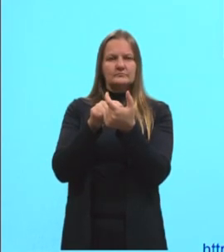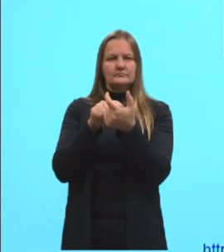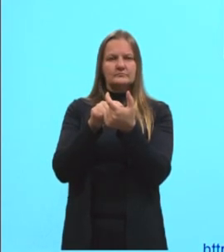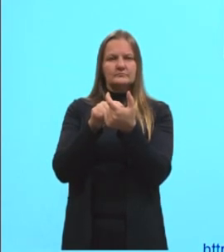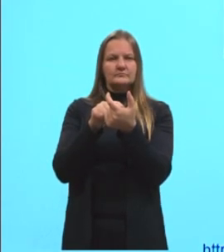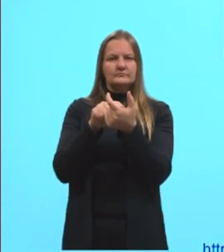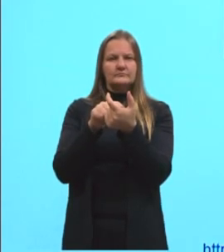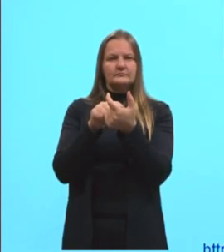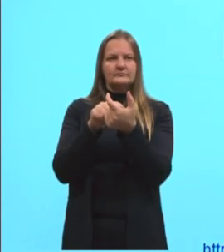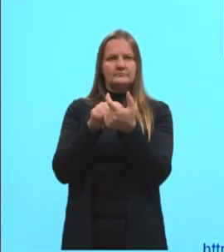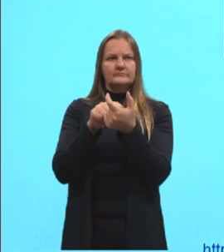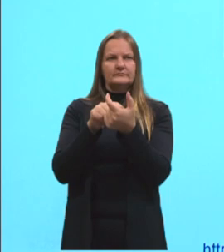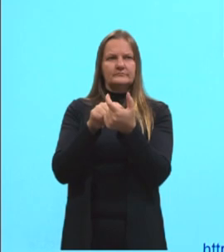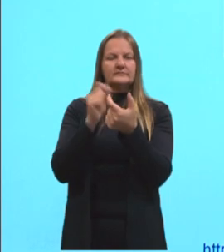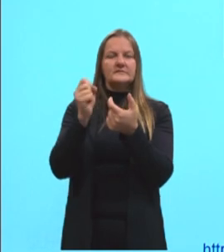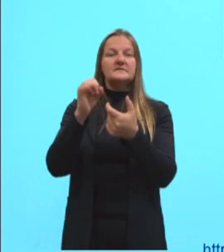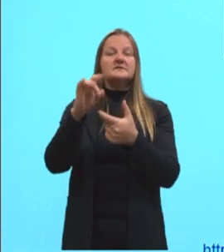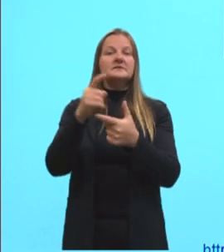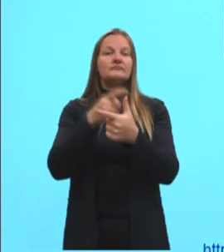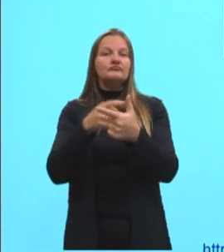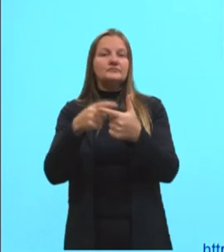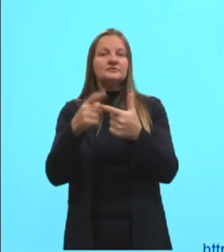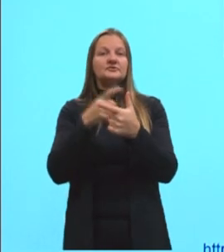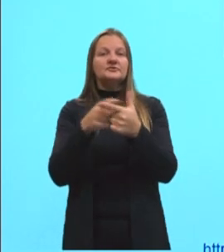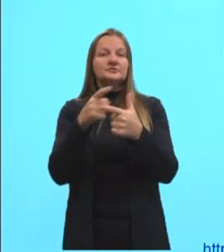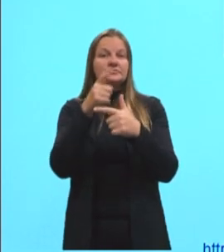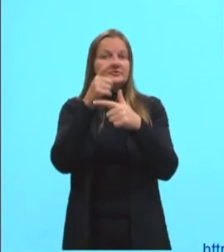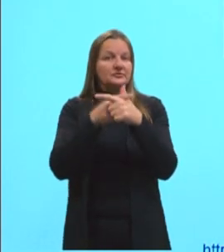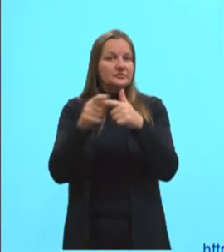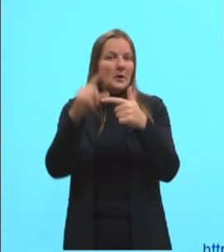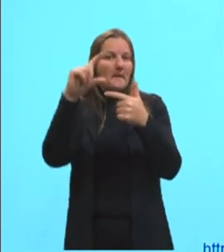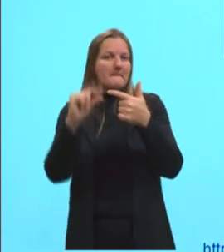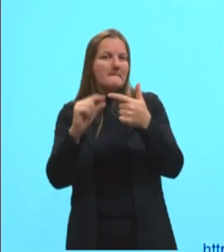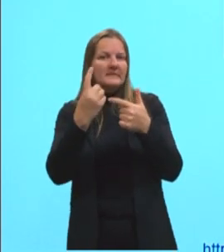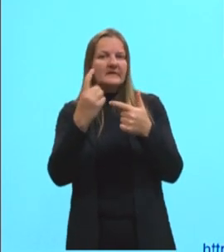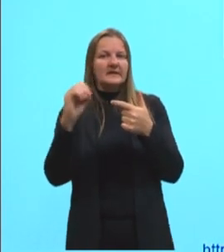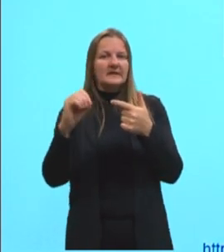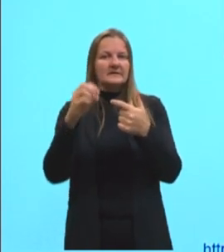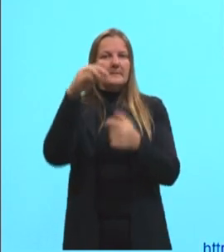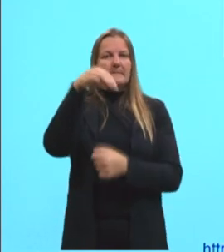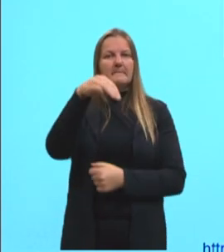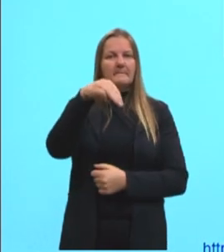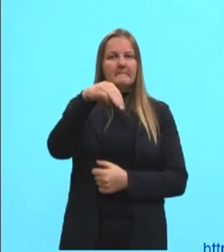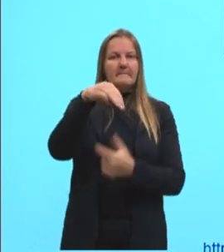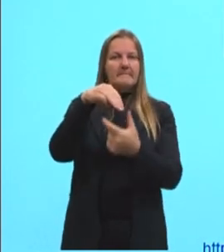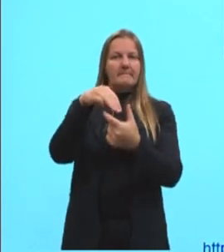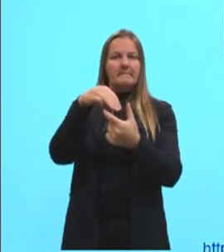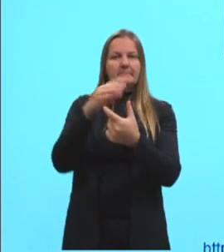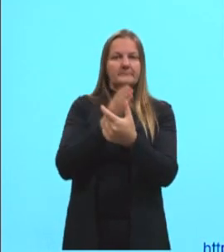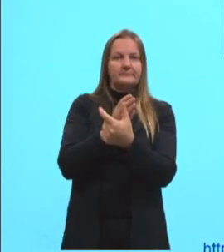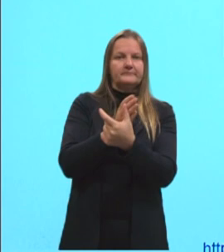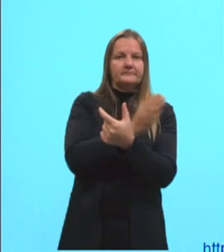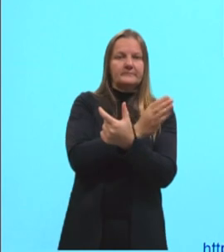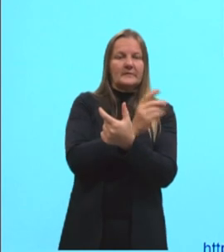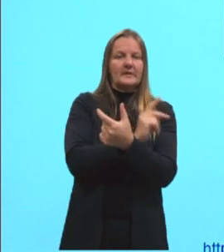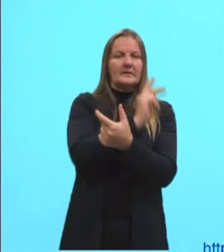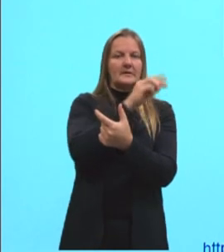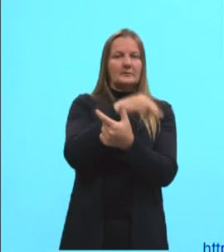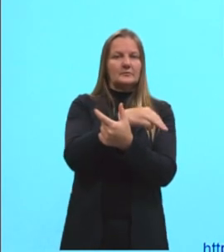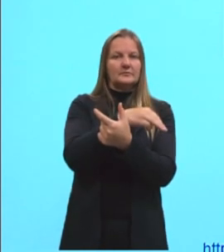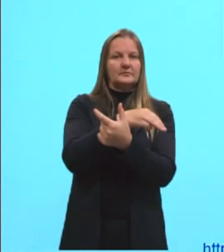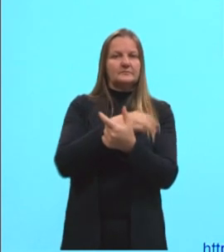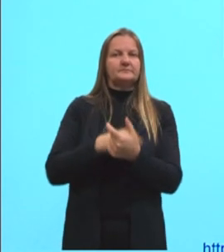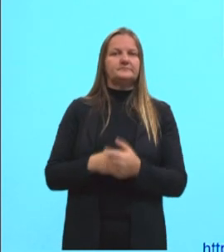aí nós vamos dividir por 10. Então, se eu tenho ali metro e eu quero passar ali para quilômetro,